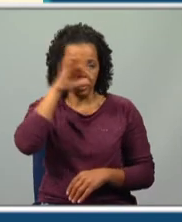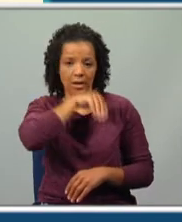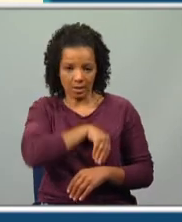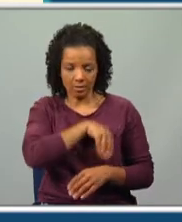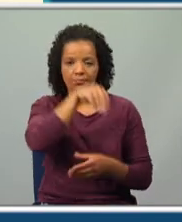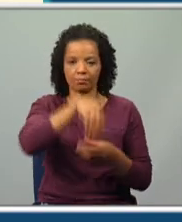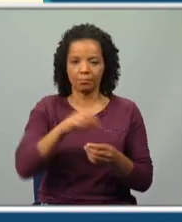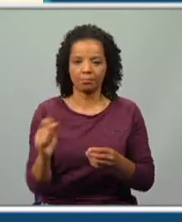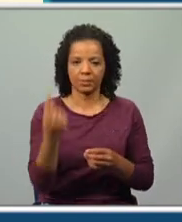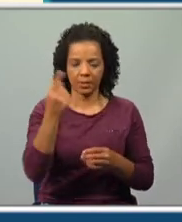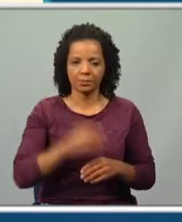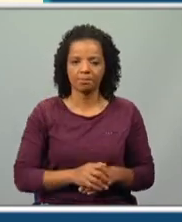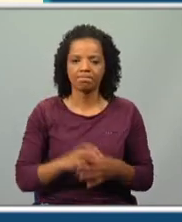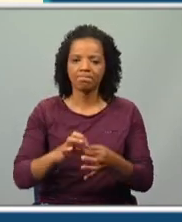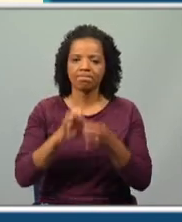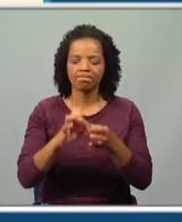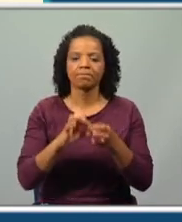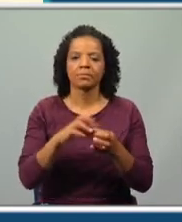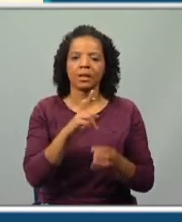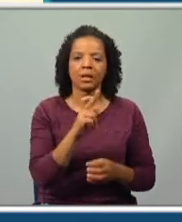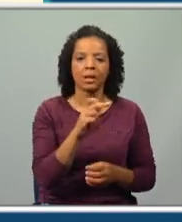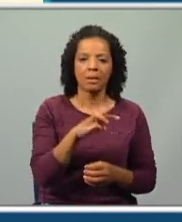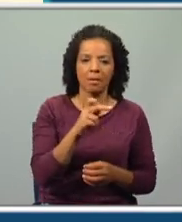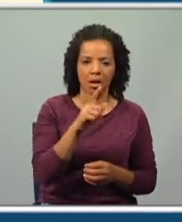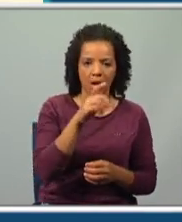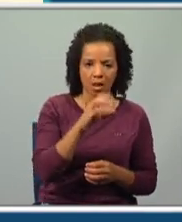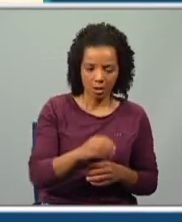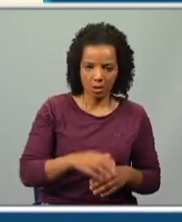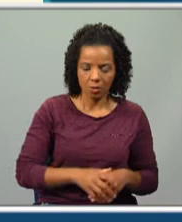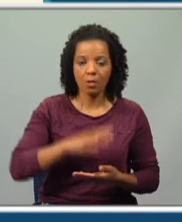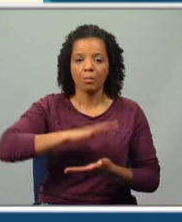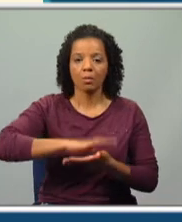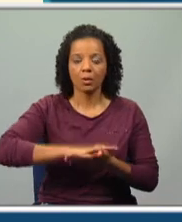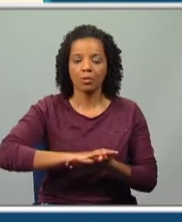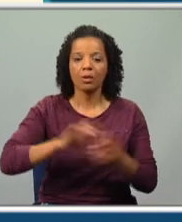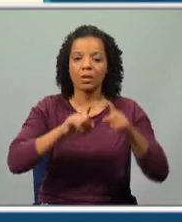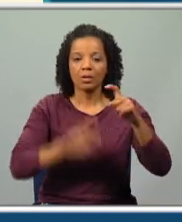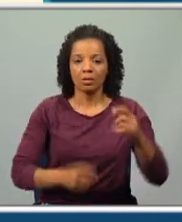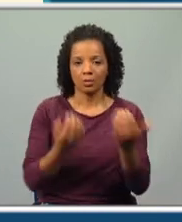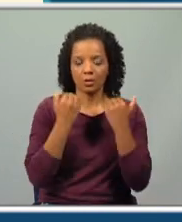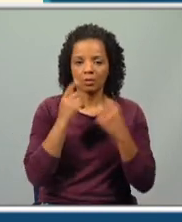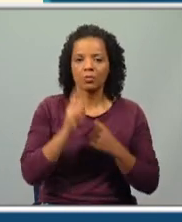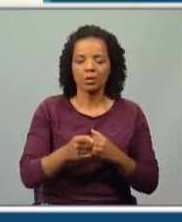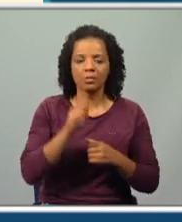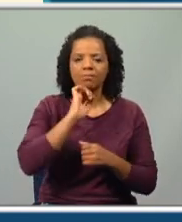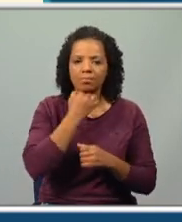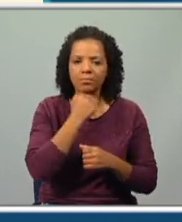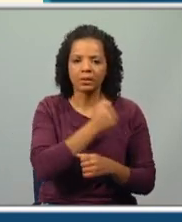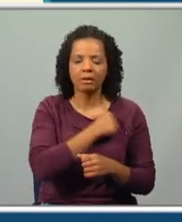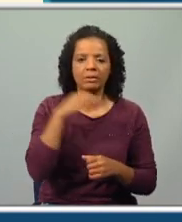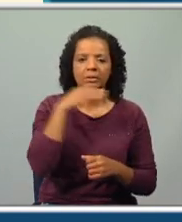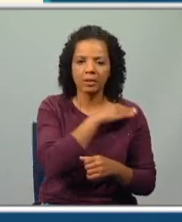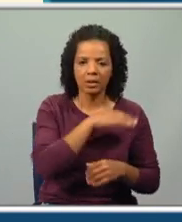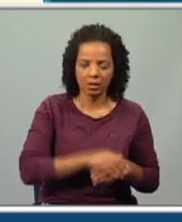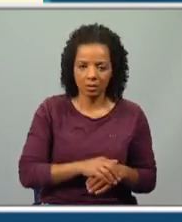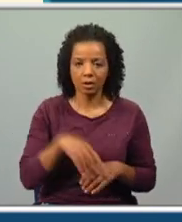membros. Em colaboração com Ramalho Ortigão, publicou no Diário de Notícias o Mistério da Casa de Sintra,